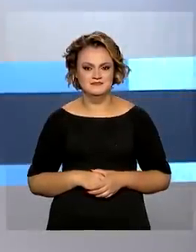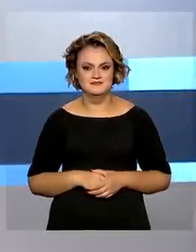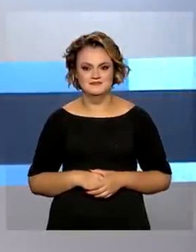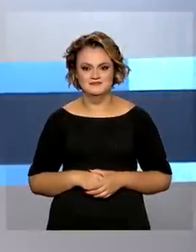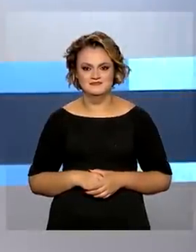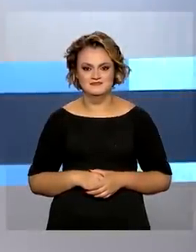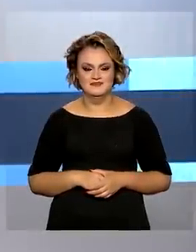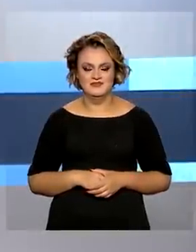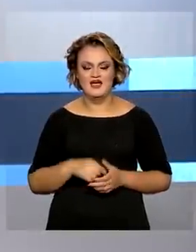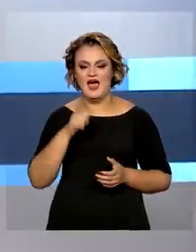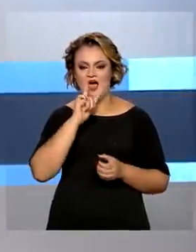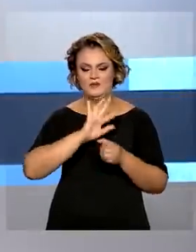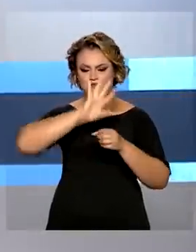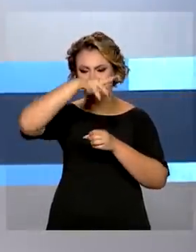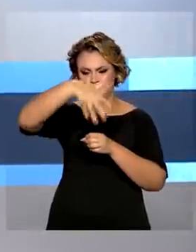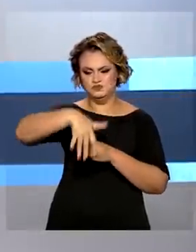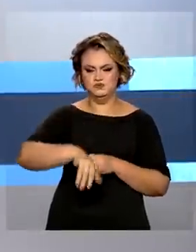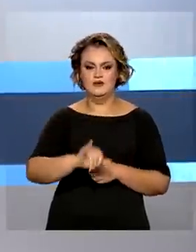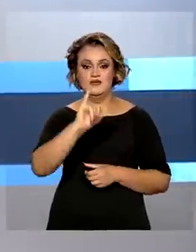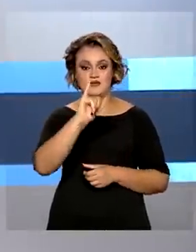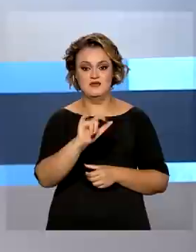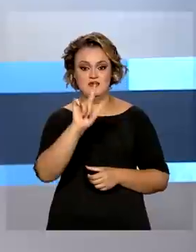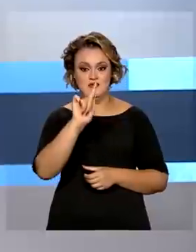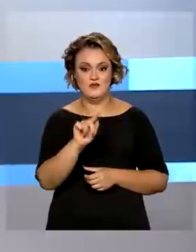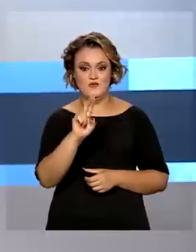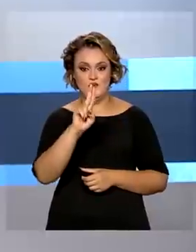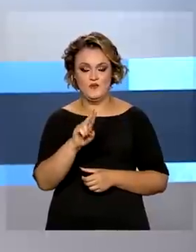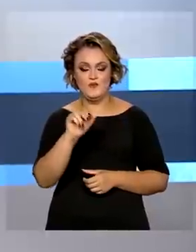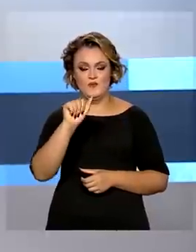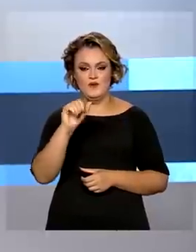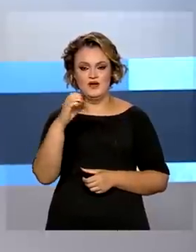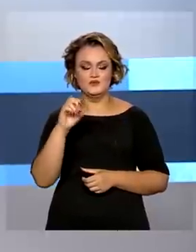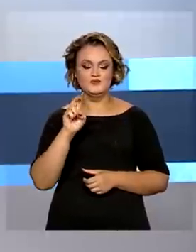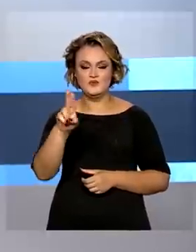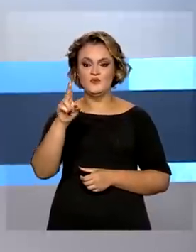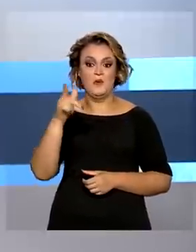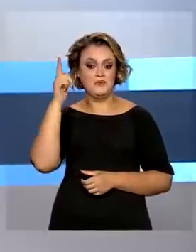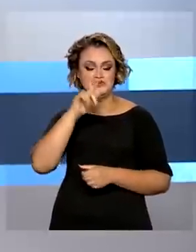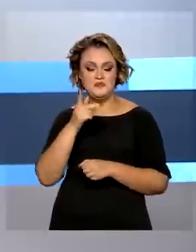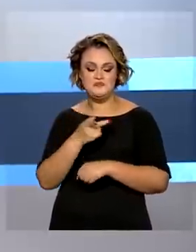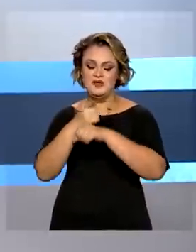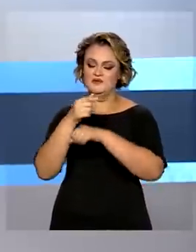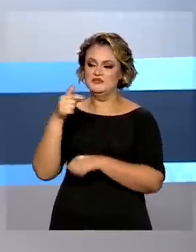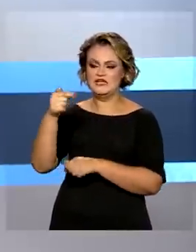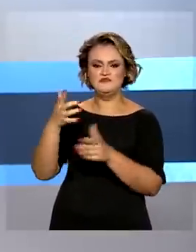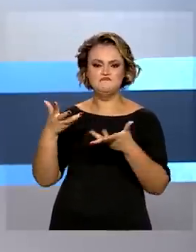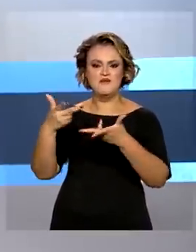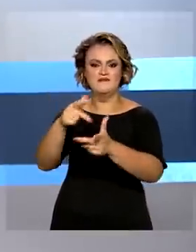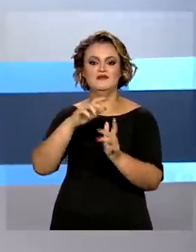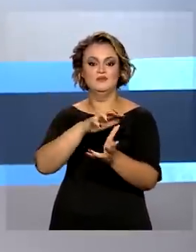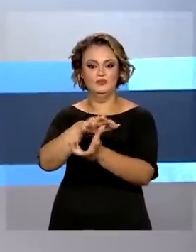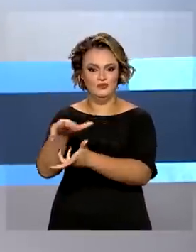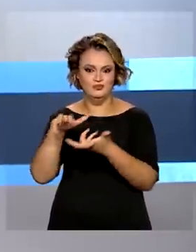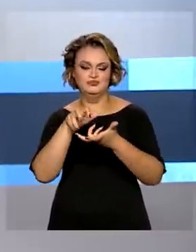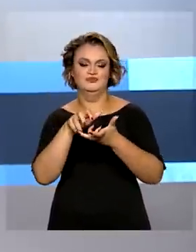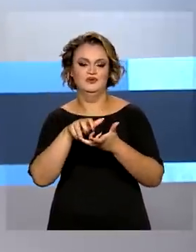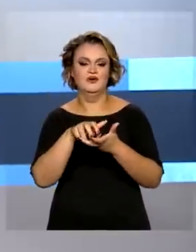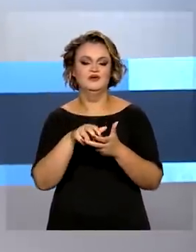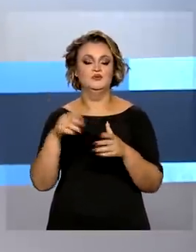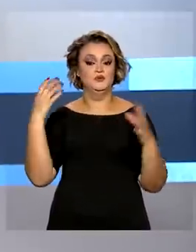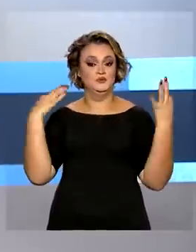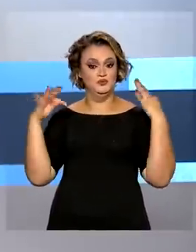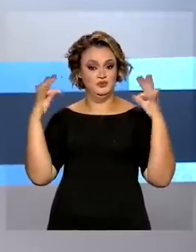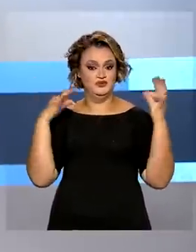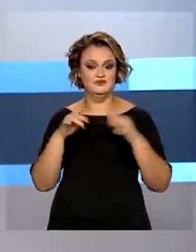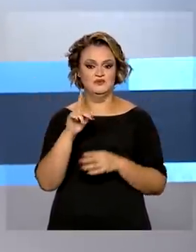As cataratas do Iguaçu foram eleitas a sétima maravilha do mundo no ranking internacional da plataforma de turismo